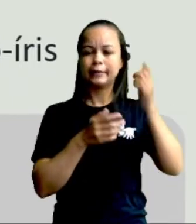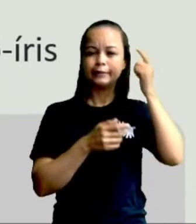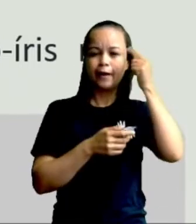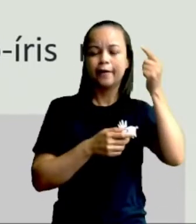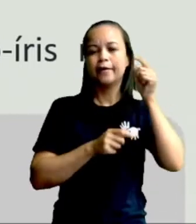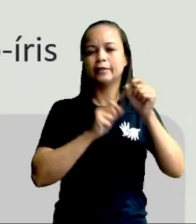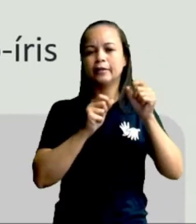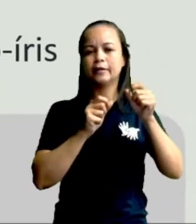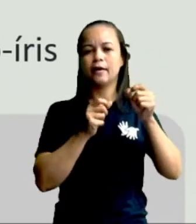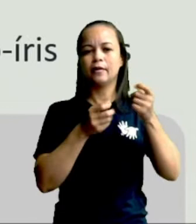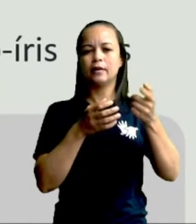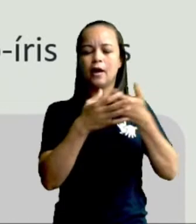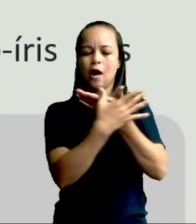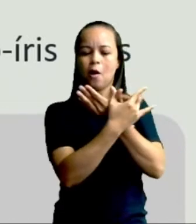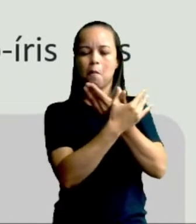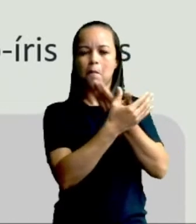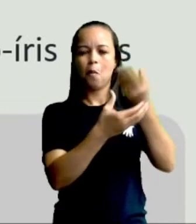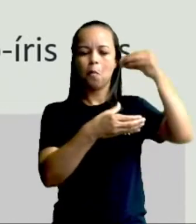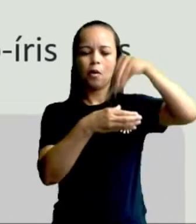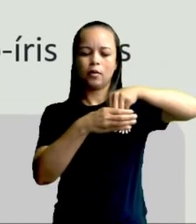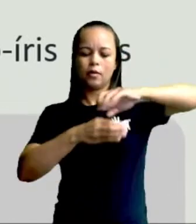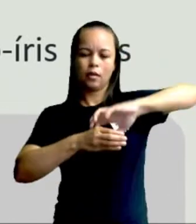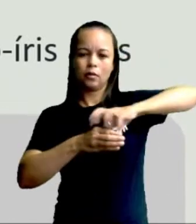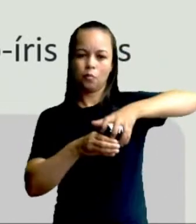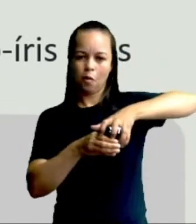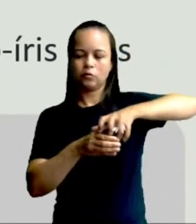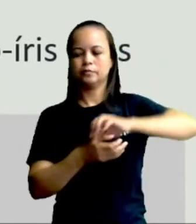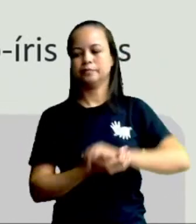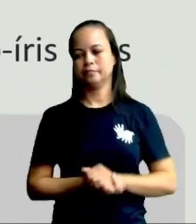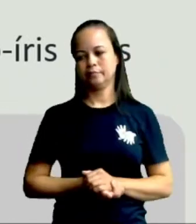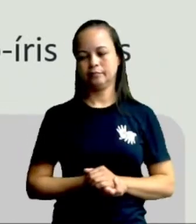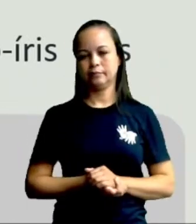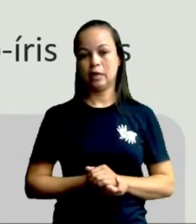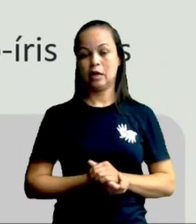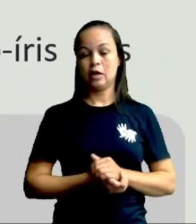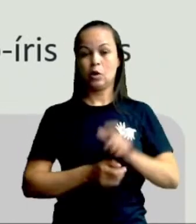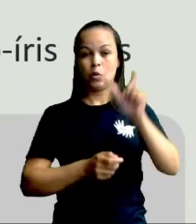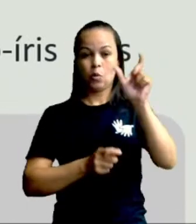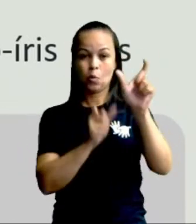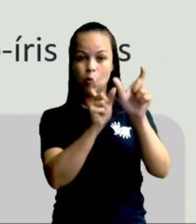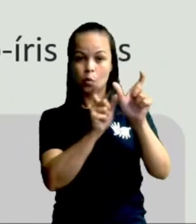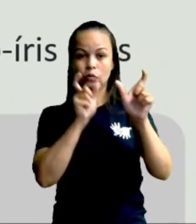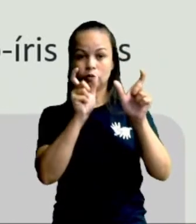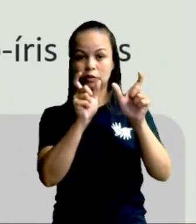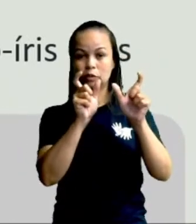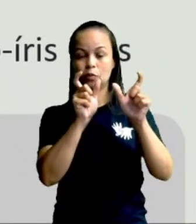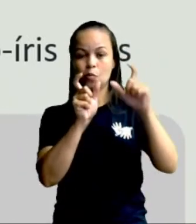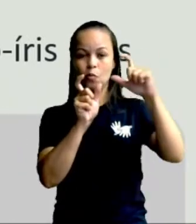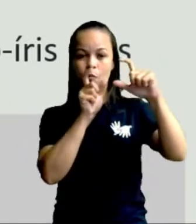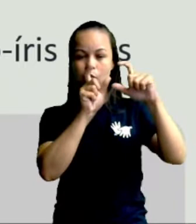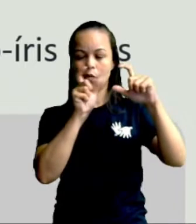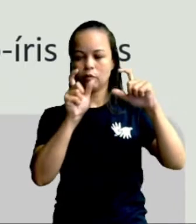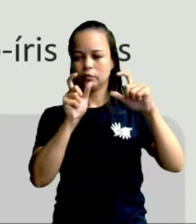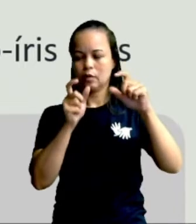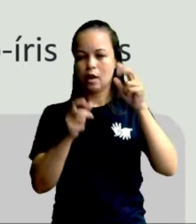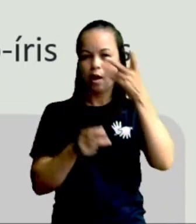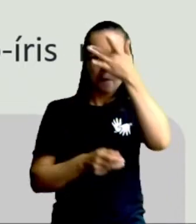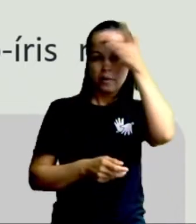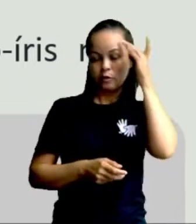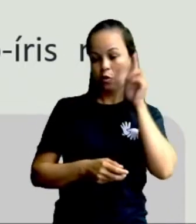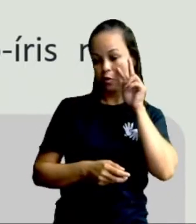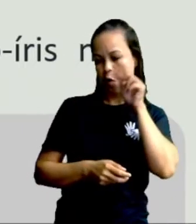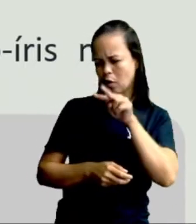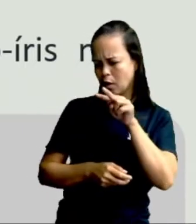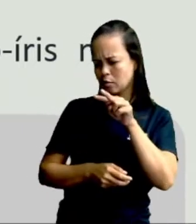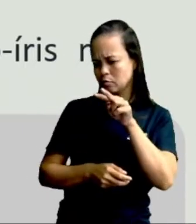dentro de um pote. A situação seguinte, a pessoa, no caso o animal que está olhando, será que ele achou